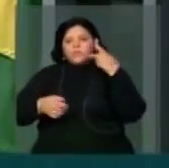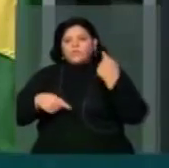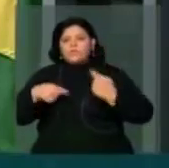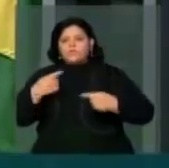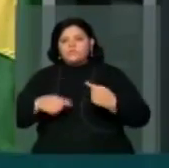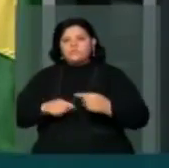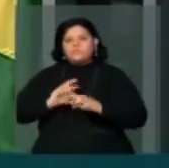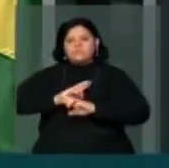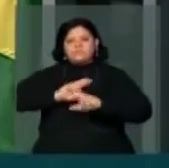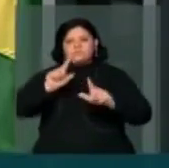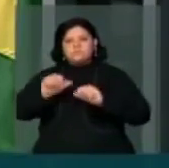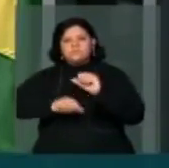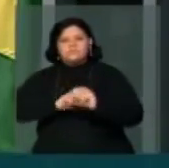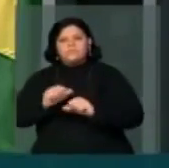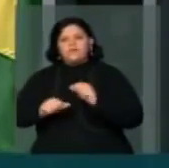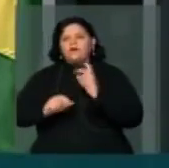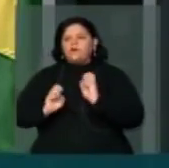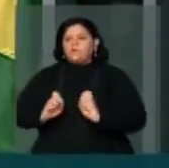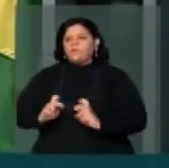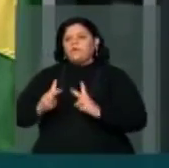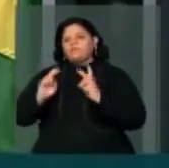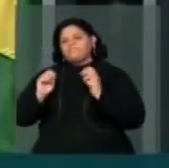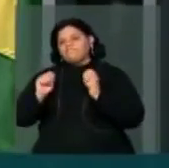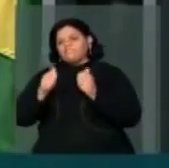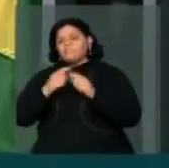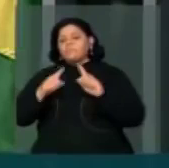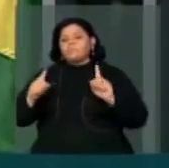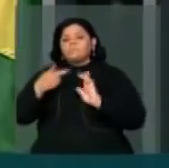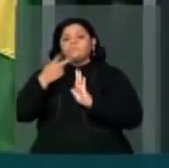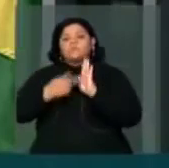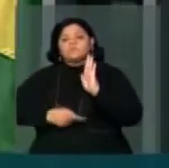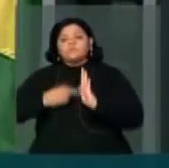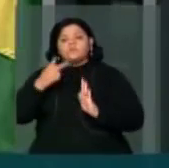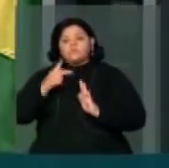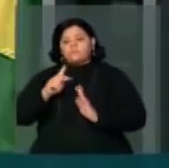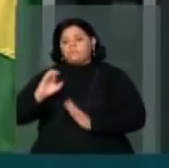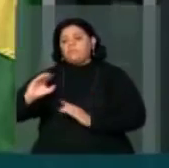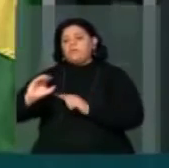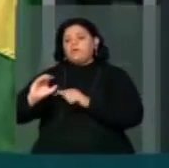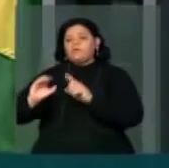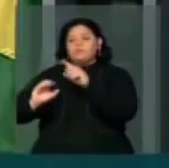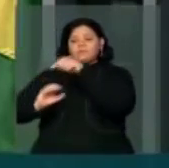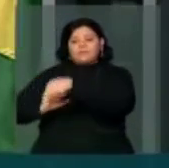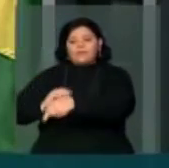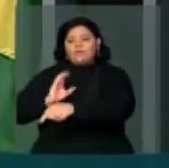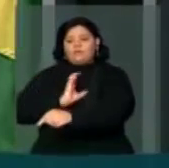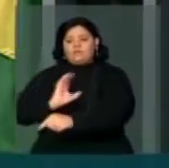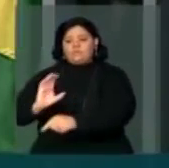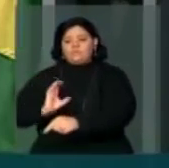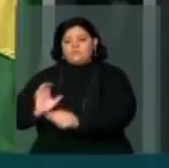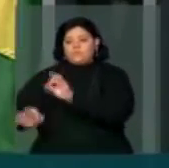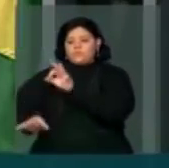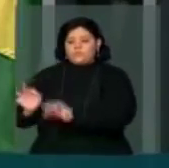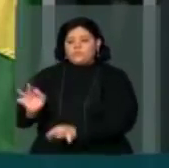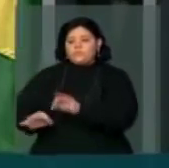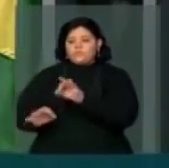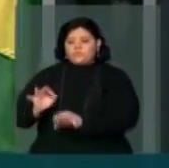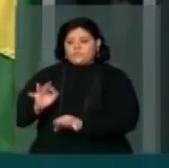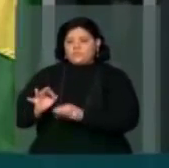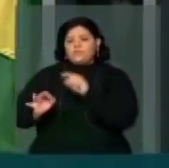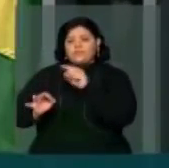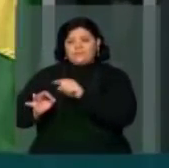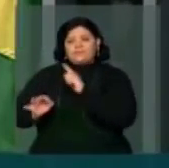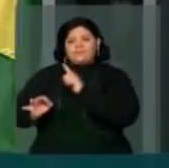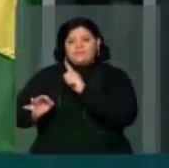reforma política e etc, etc. Quando o projeto lá, a PEC, lá na Comissão de Justiça, vem à baila, o